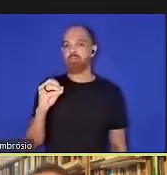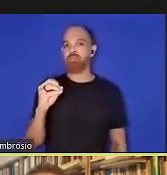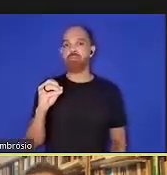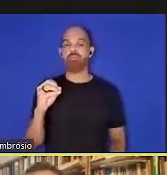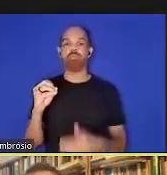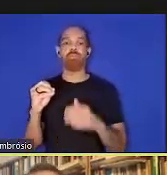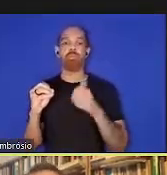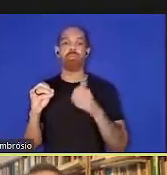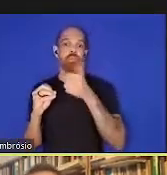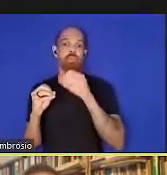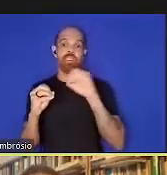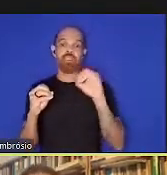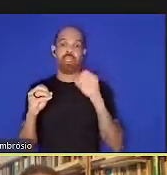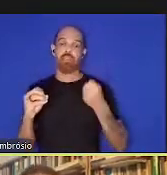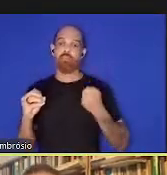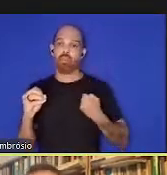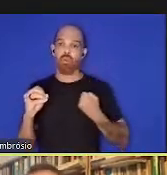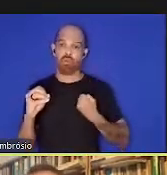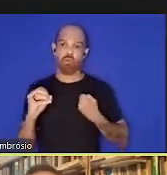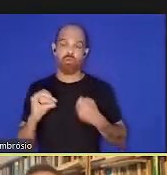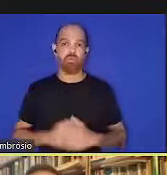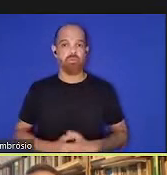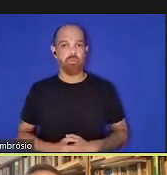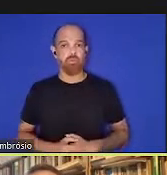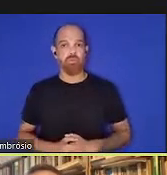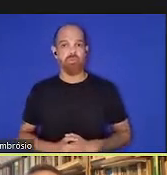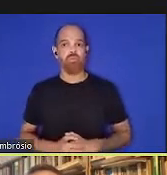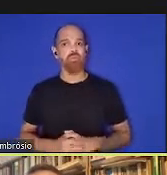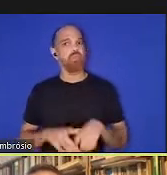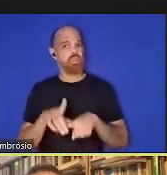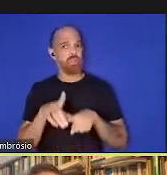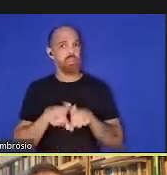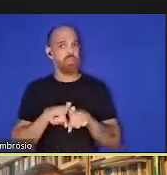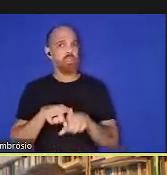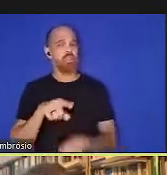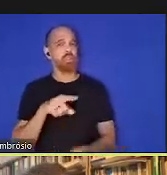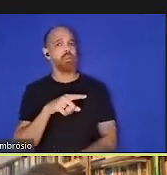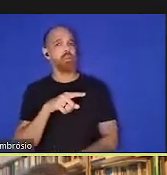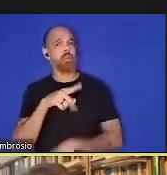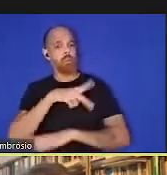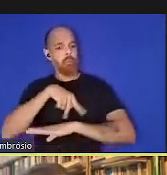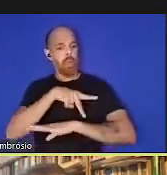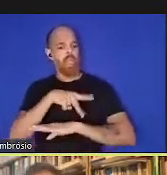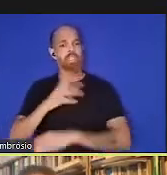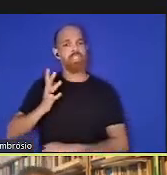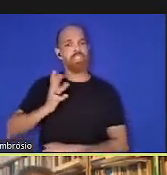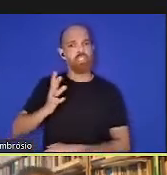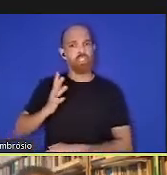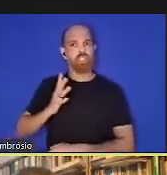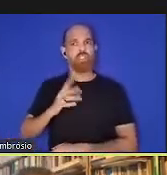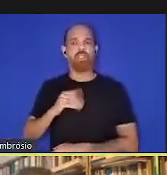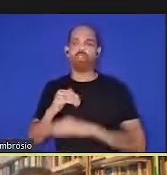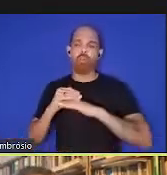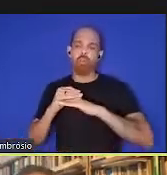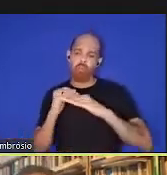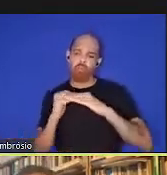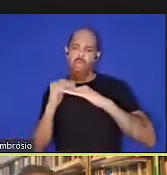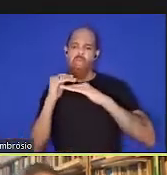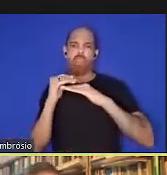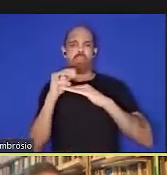pontos. Até os países ricos estavam chegando a pouco mais de 50.